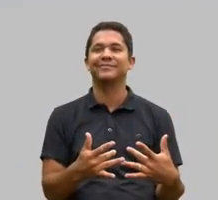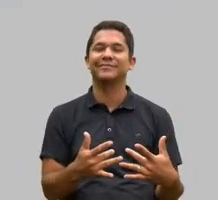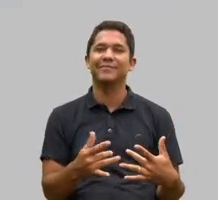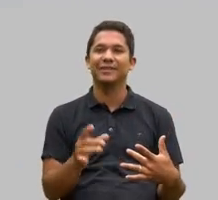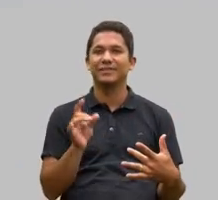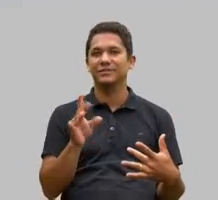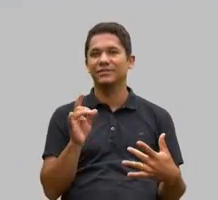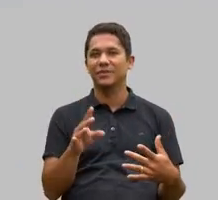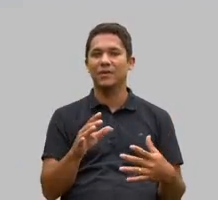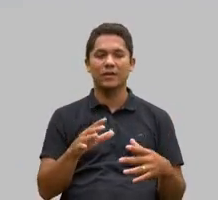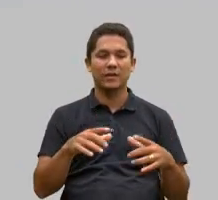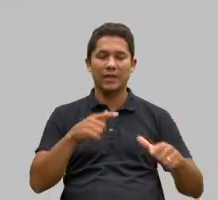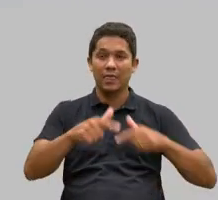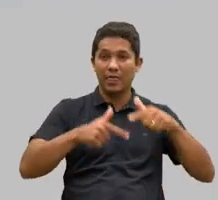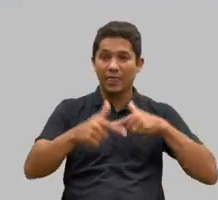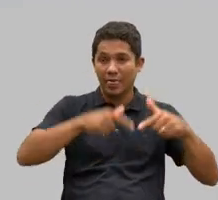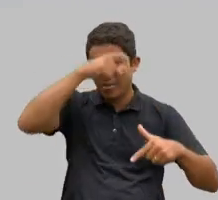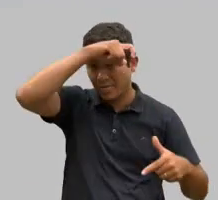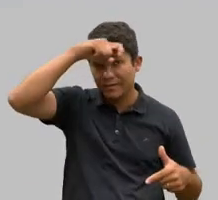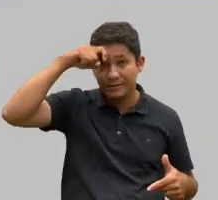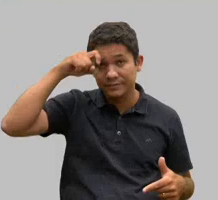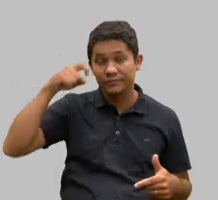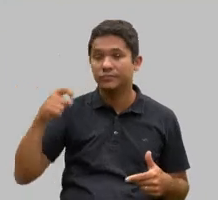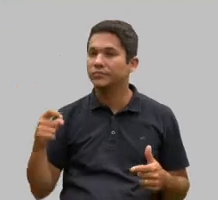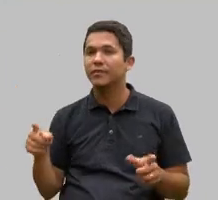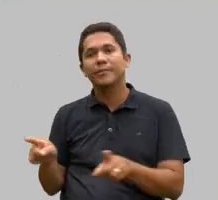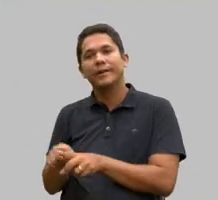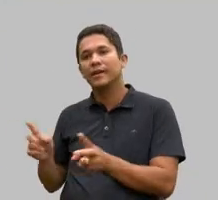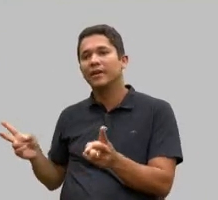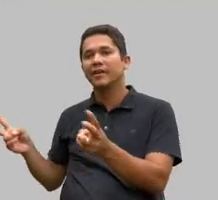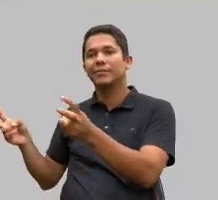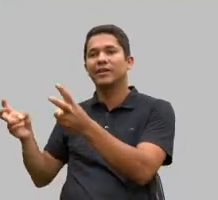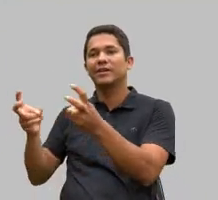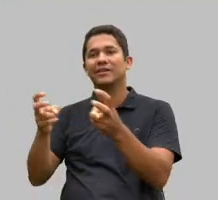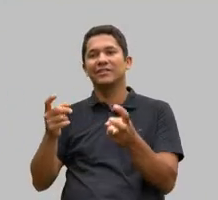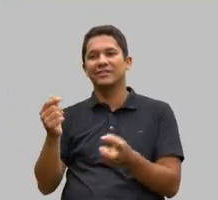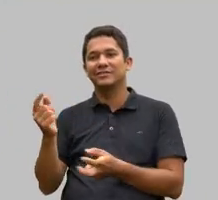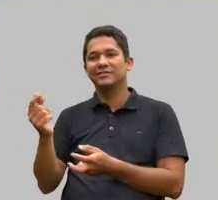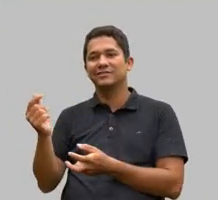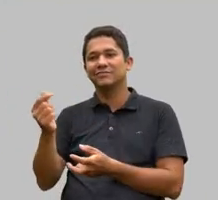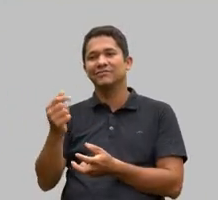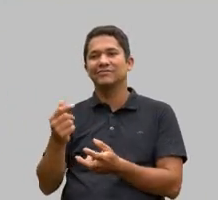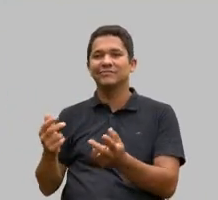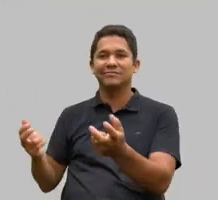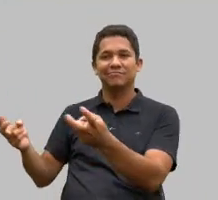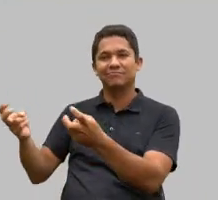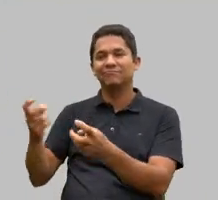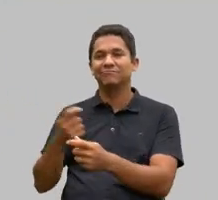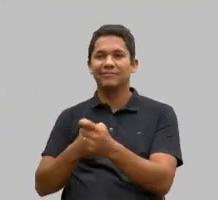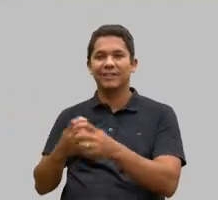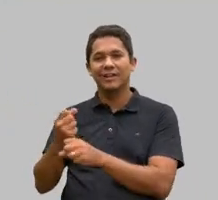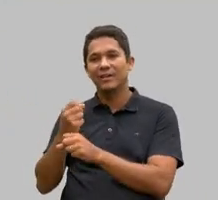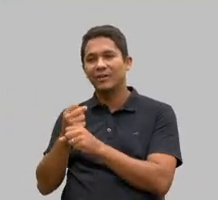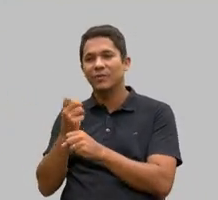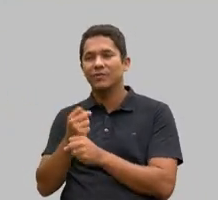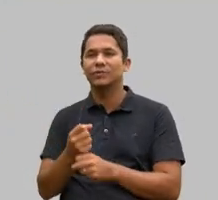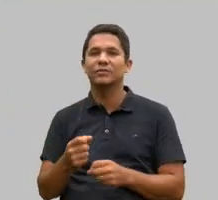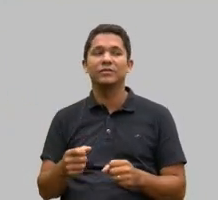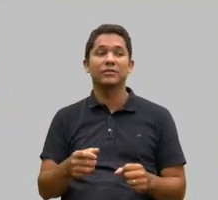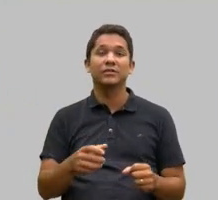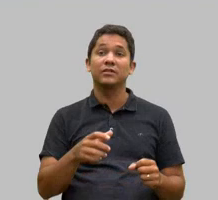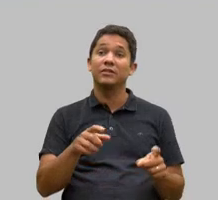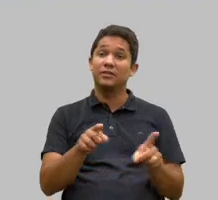mão na massa, pode ser feito com captação de recursos, pressão nas organizações, nas casas legislativas para ter mais